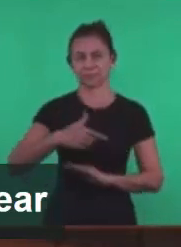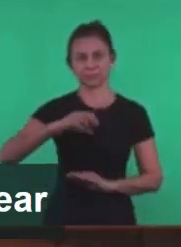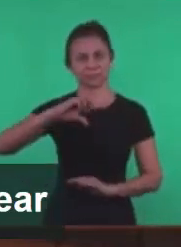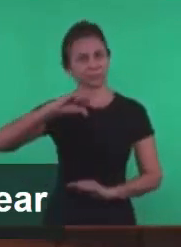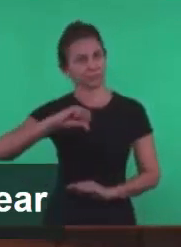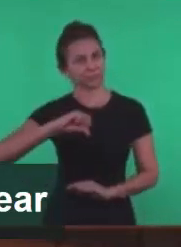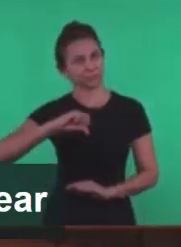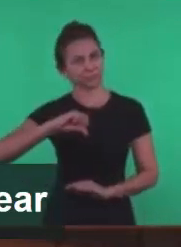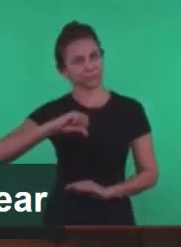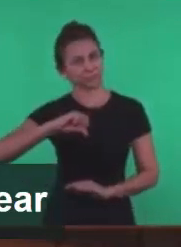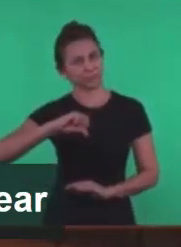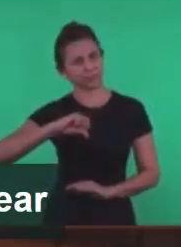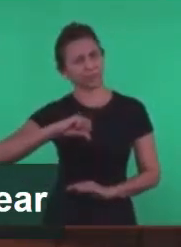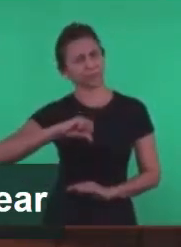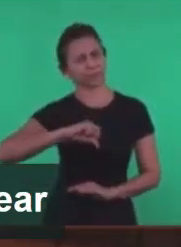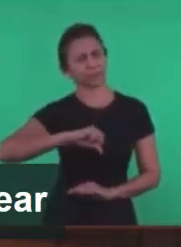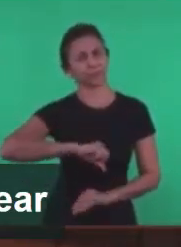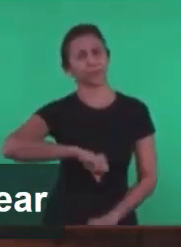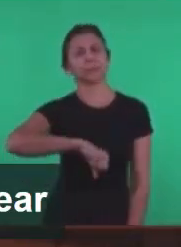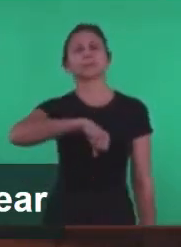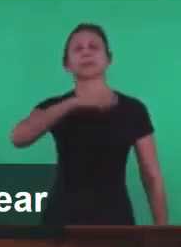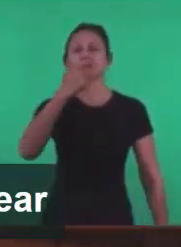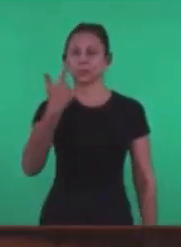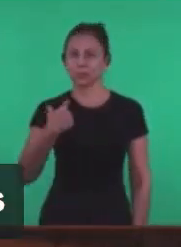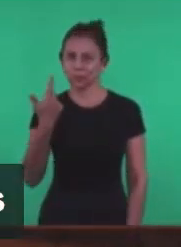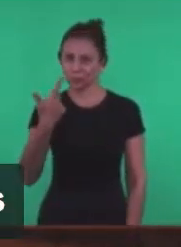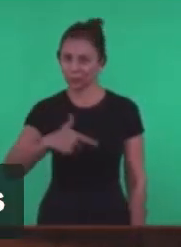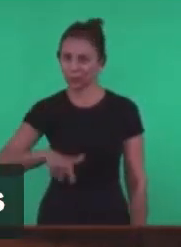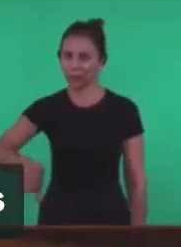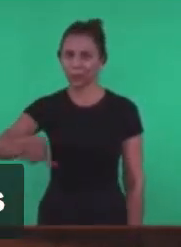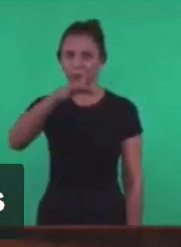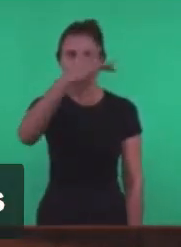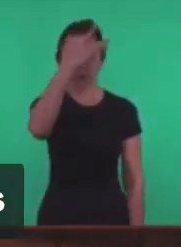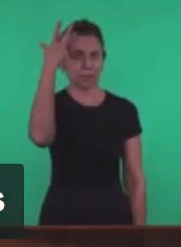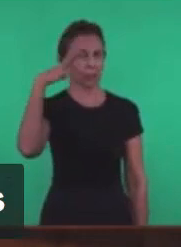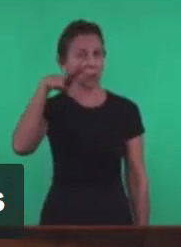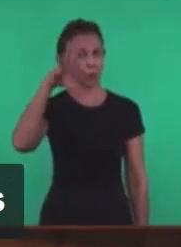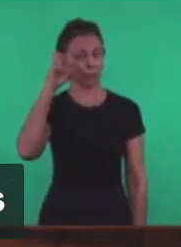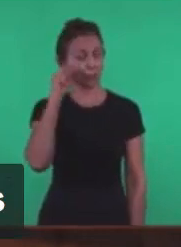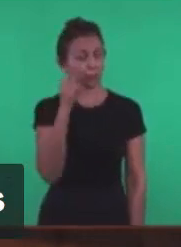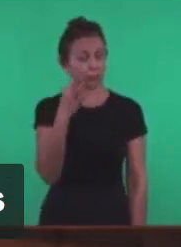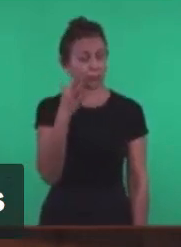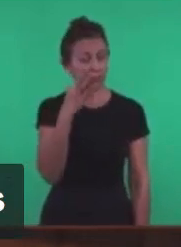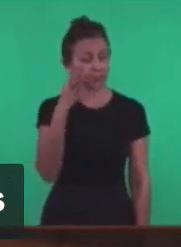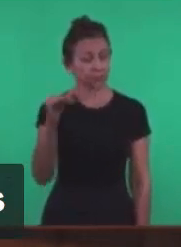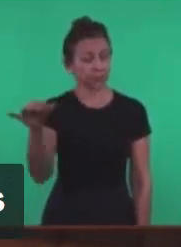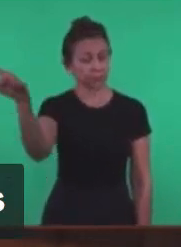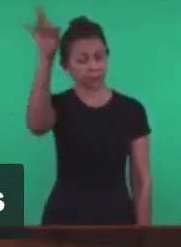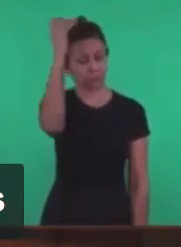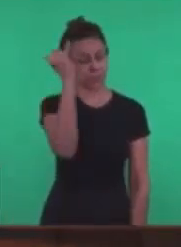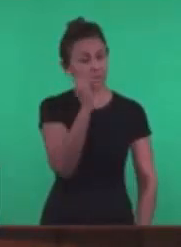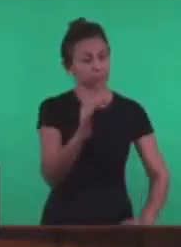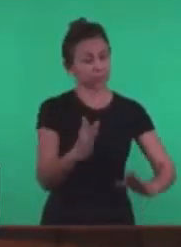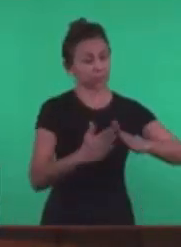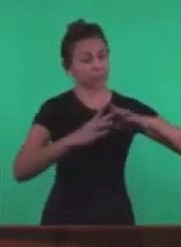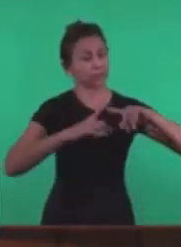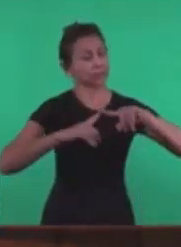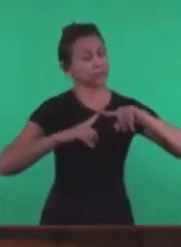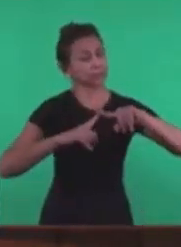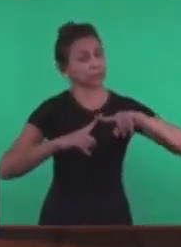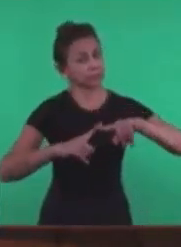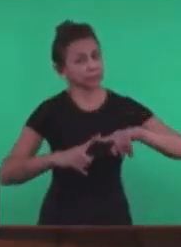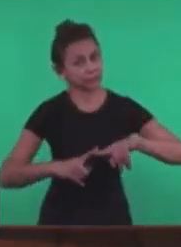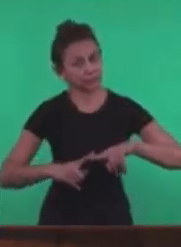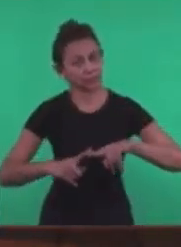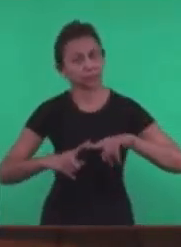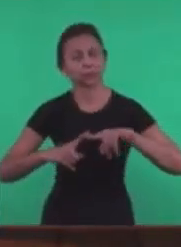versículo 29 Quem tem ouvidos Ouça O que o Espírito Diz Às igrejas Agora esse versículo Ele é